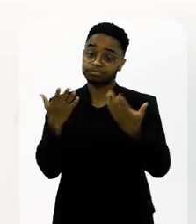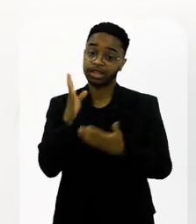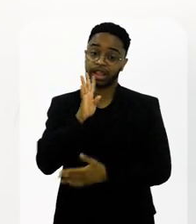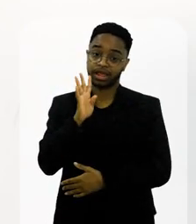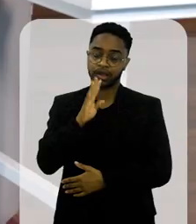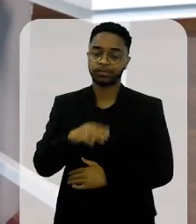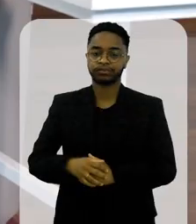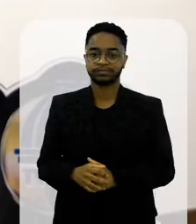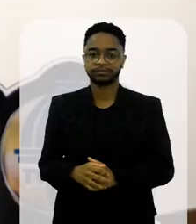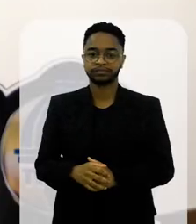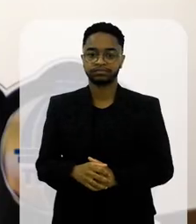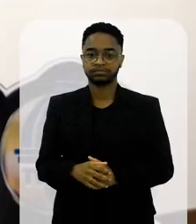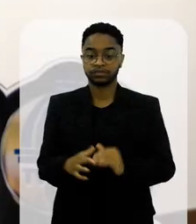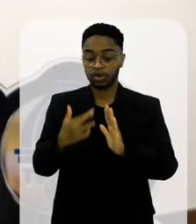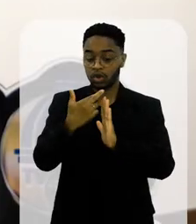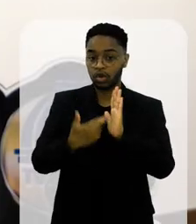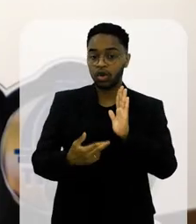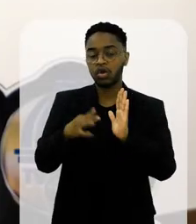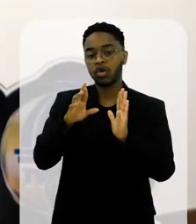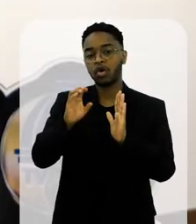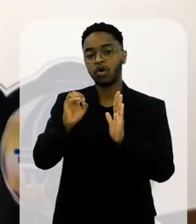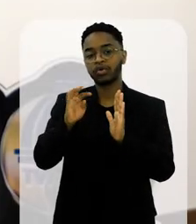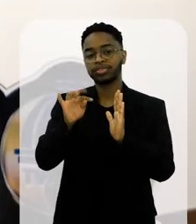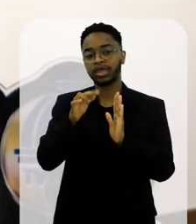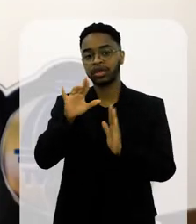Então, foi muito Maravilhoso isso. Roteiros.